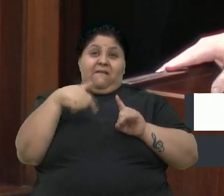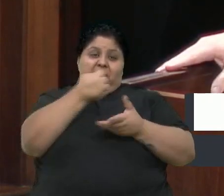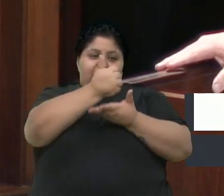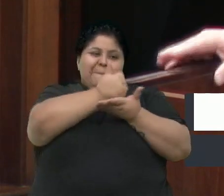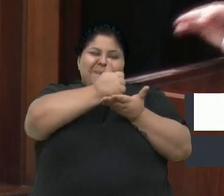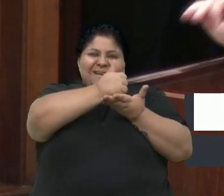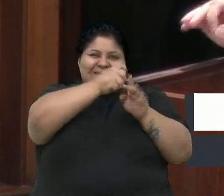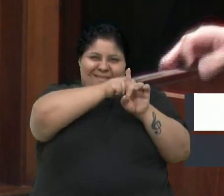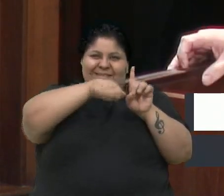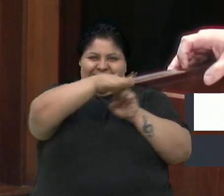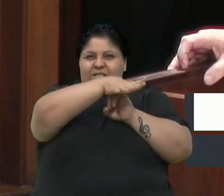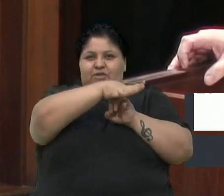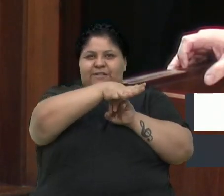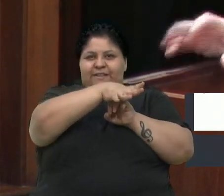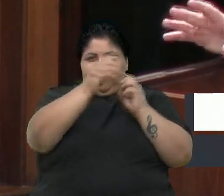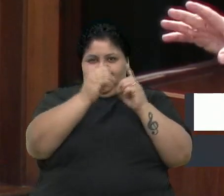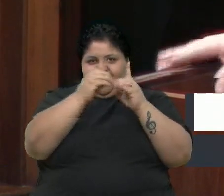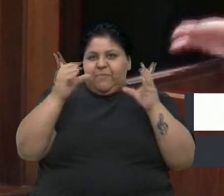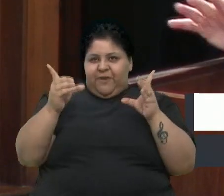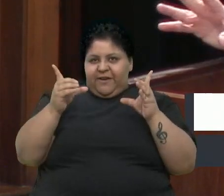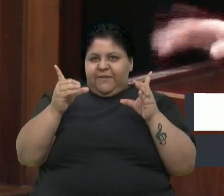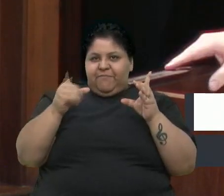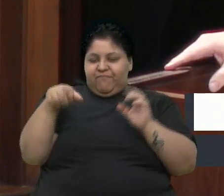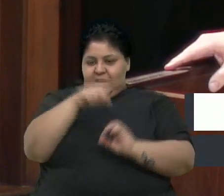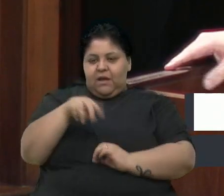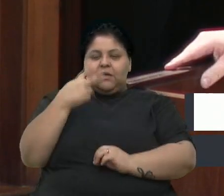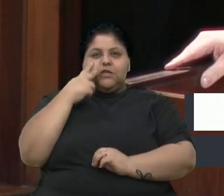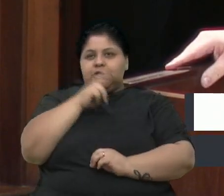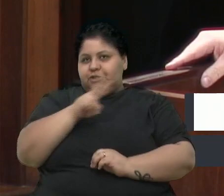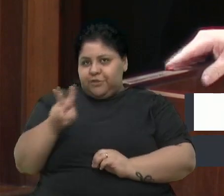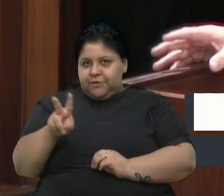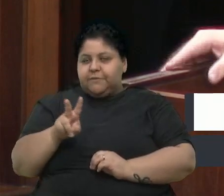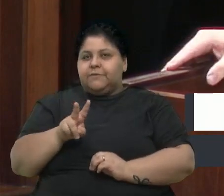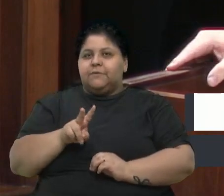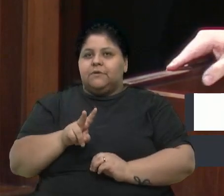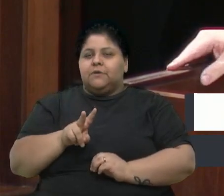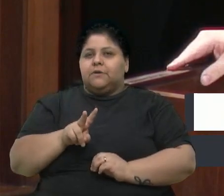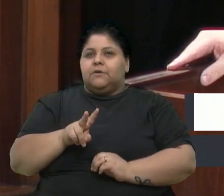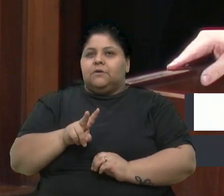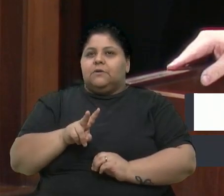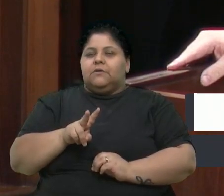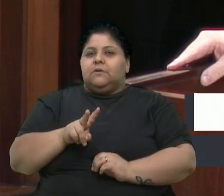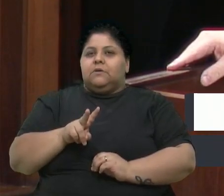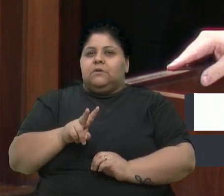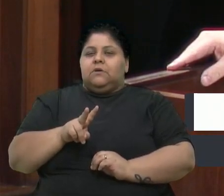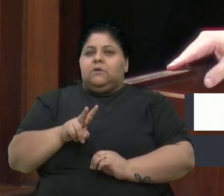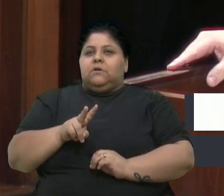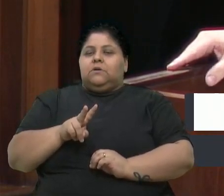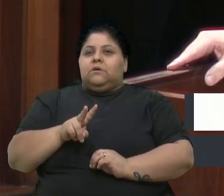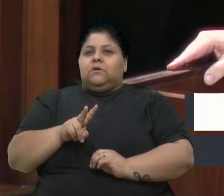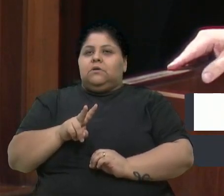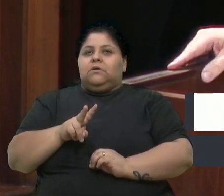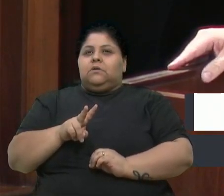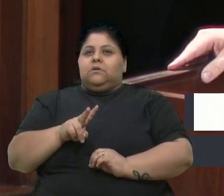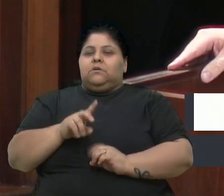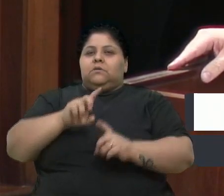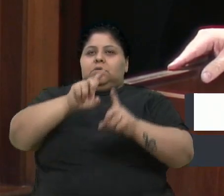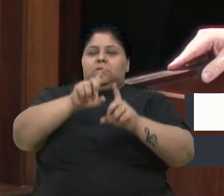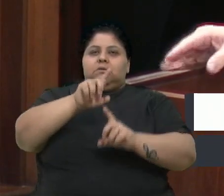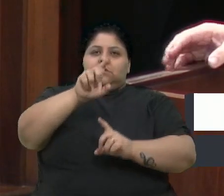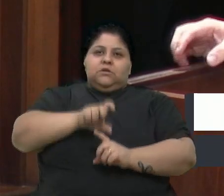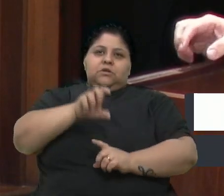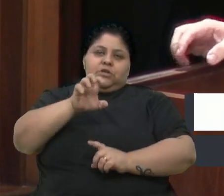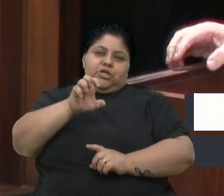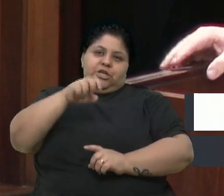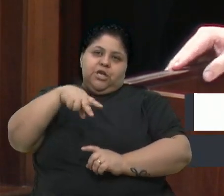sociedade democrática. A gente viu, eventualmente, a ascensão e posições xenófobas, nacionalistas,